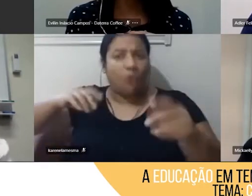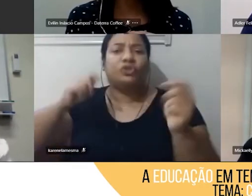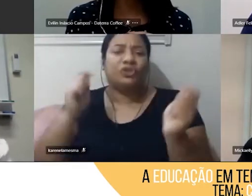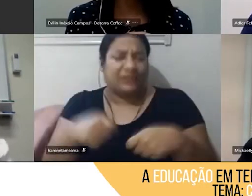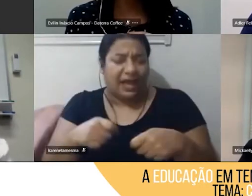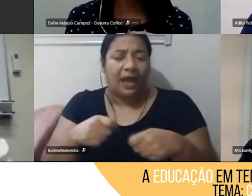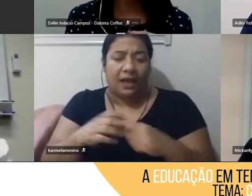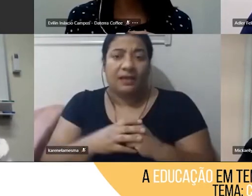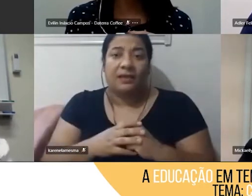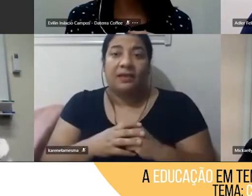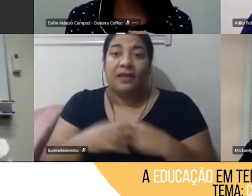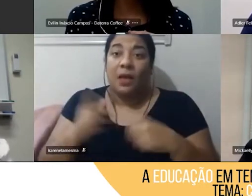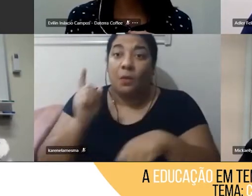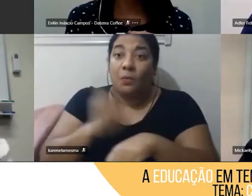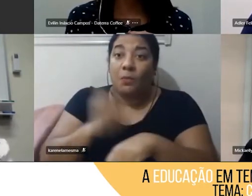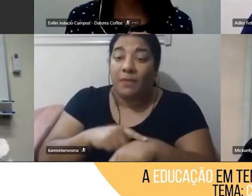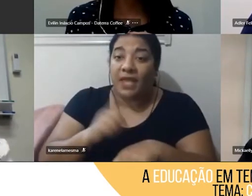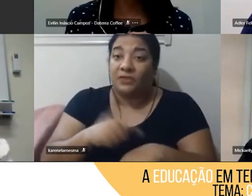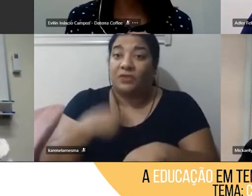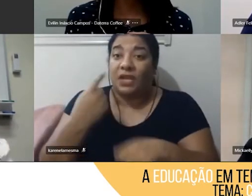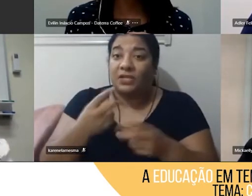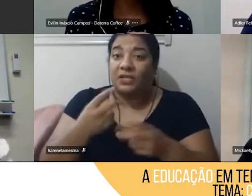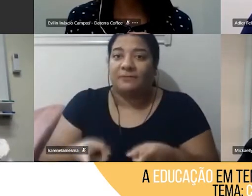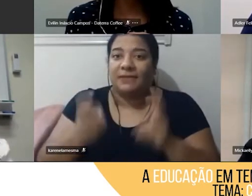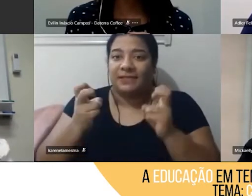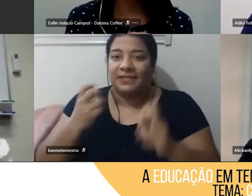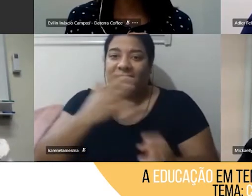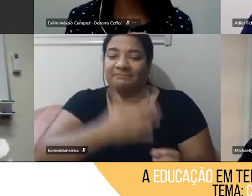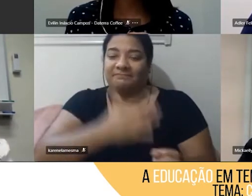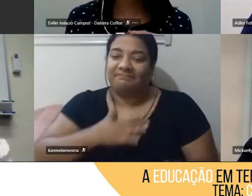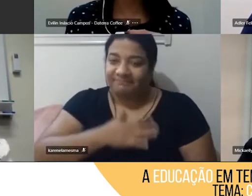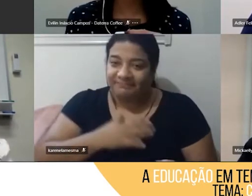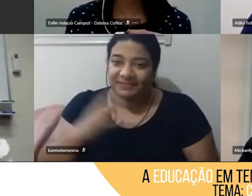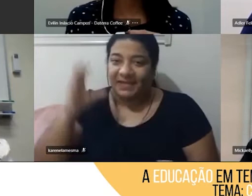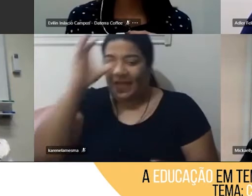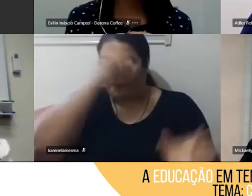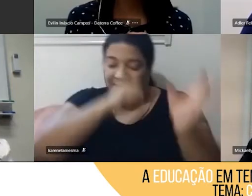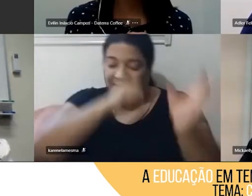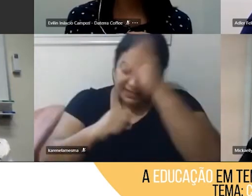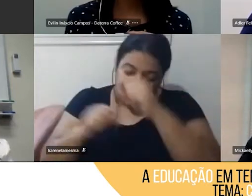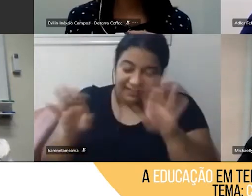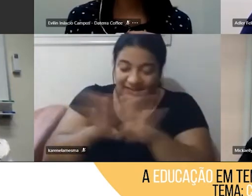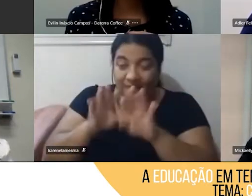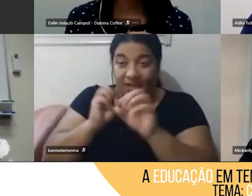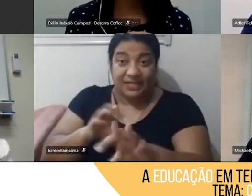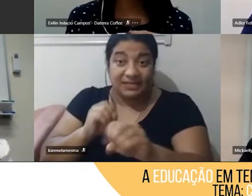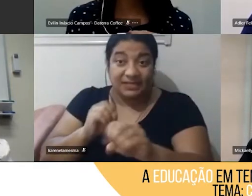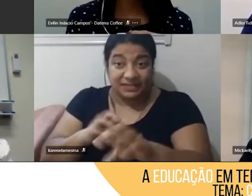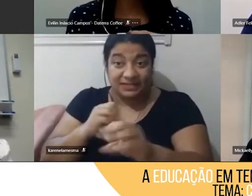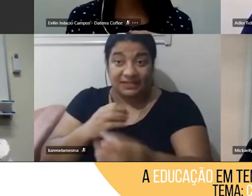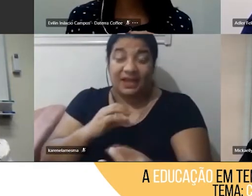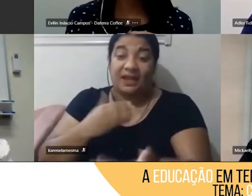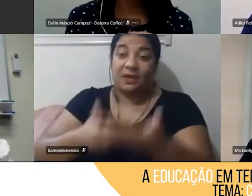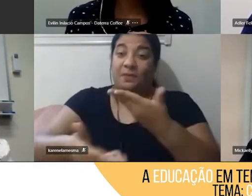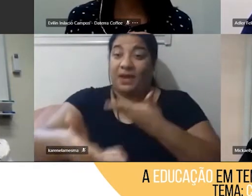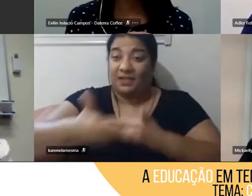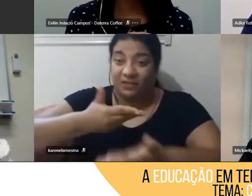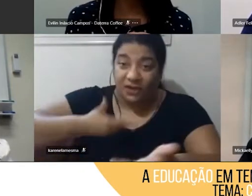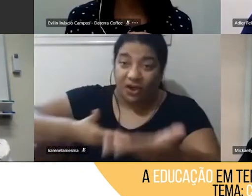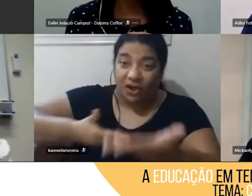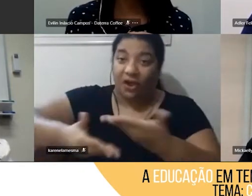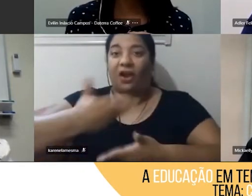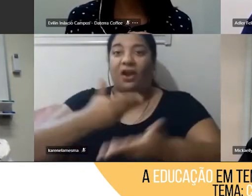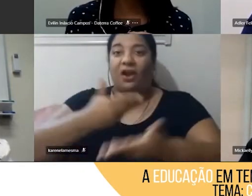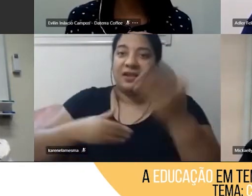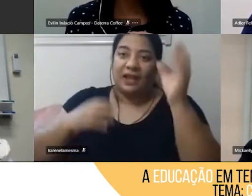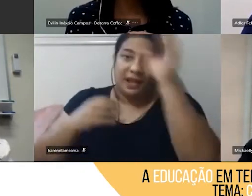é um momento que a gente senta e que é prazeroso estar lá aprendendo, estar ensinando, a gente aprende muito com eles da mesma forma que eles aprendem com a gente,